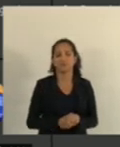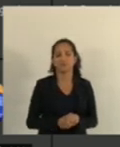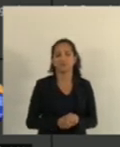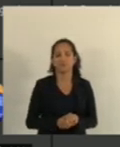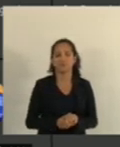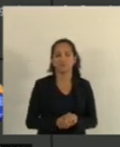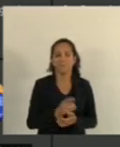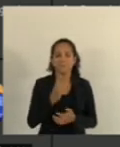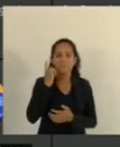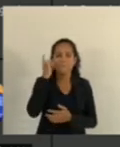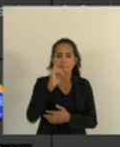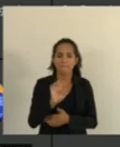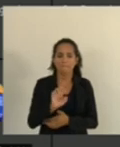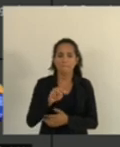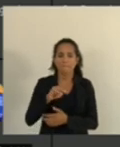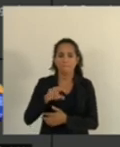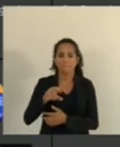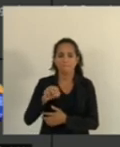Deputado Dr. Emílio Mamé